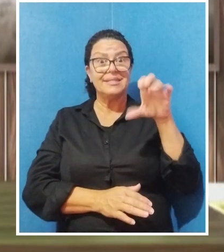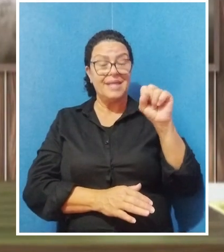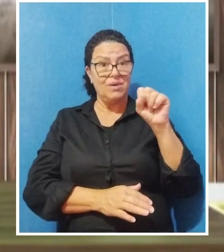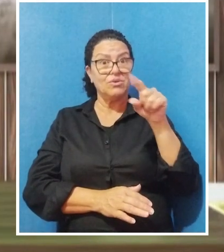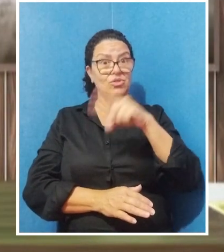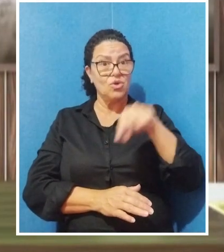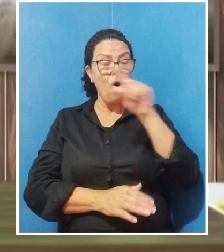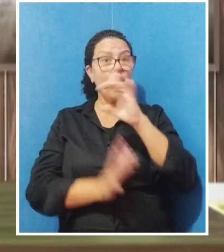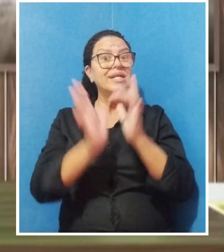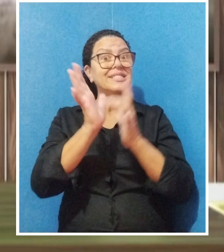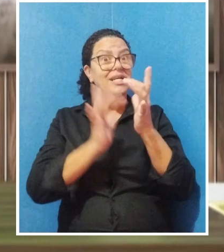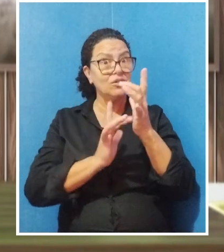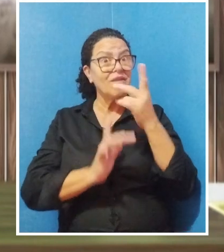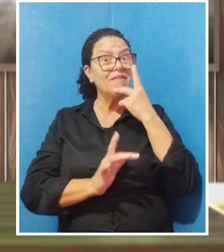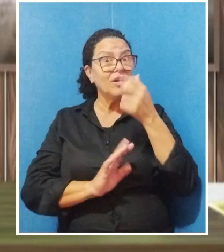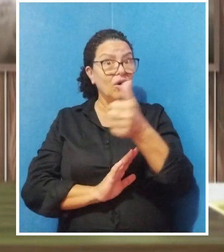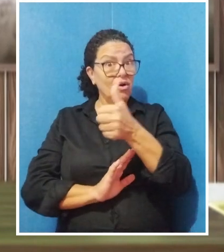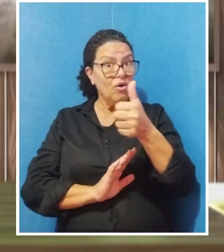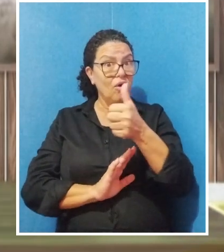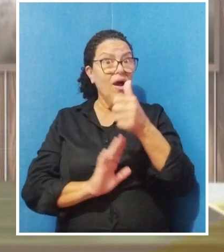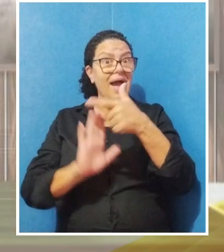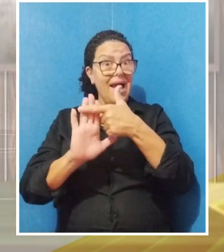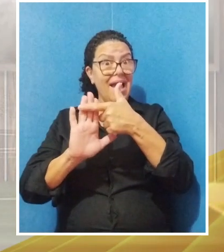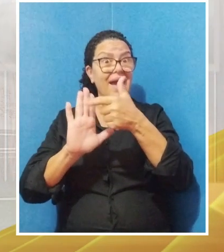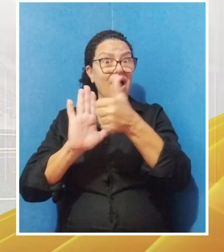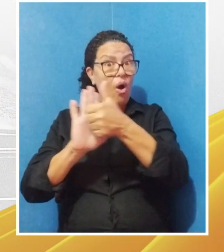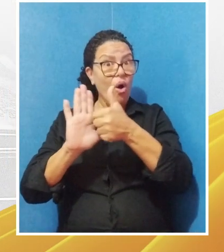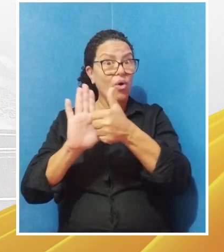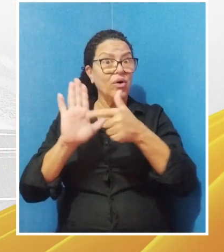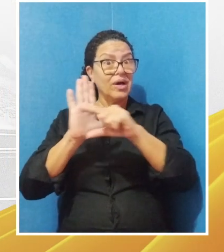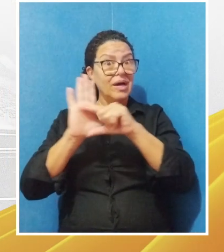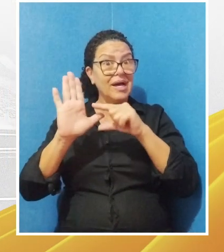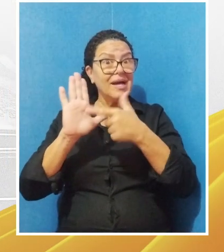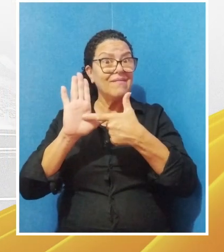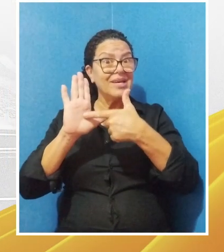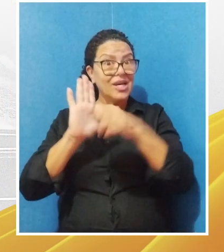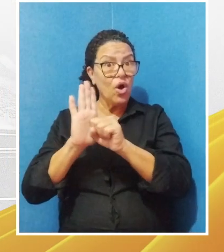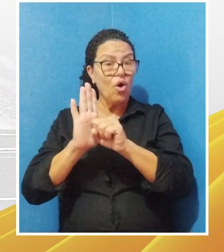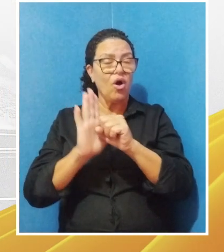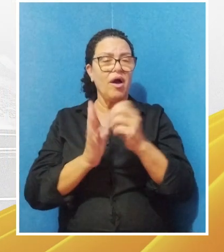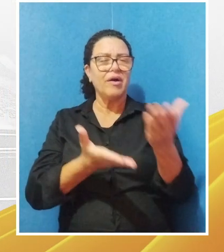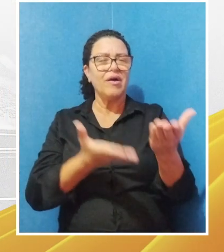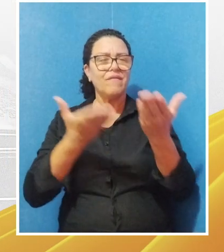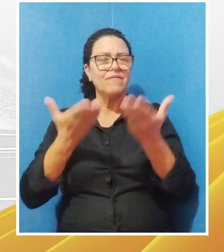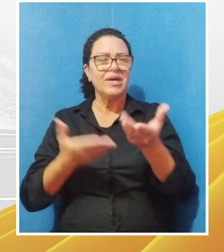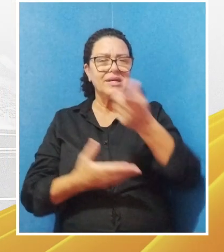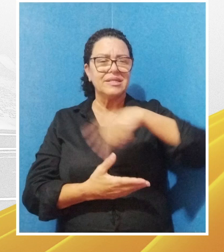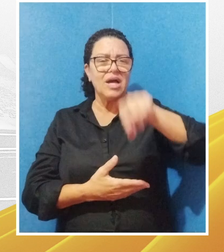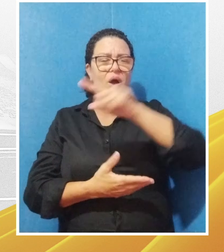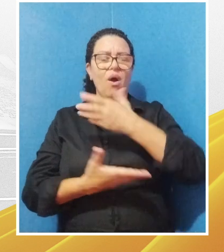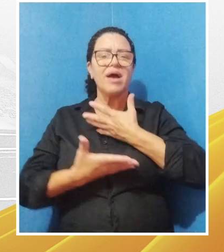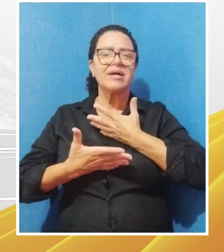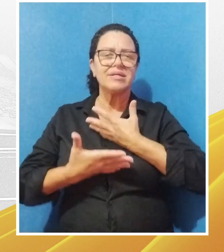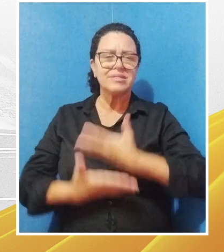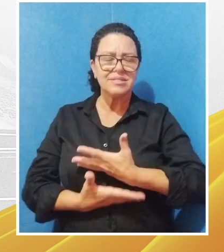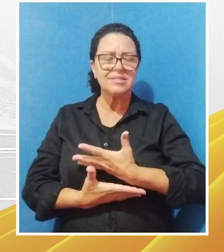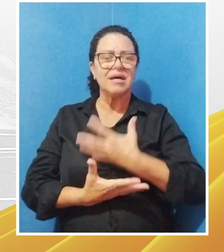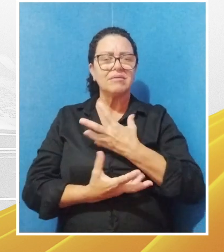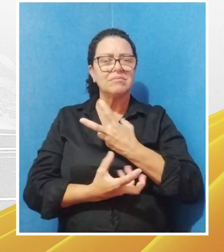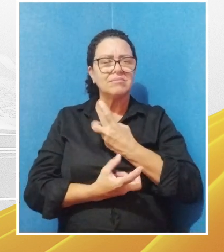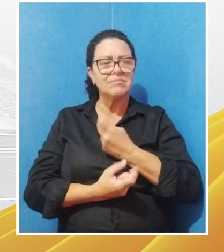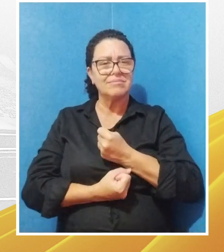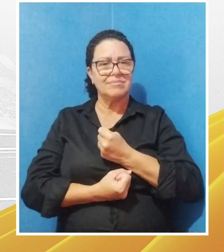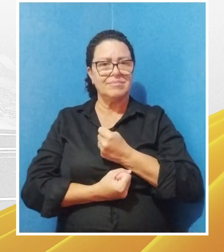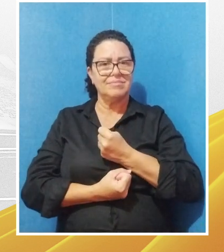Isso é o que o nosso Senhor Jesus disse no versículo 28. Vinde a mim, todos os que estão cansados e